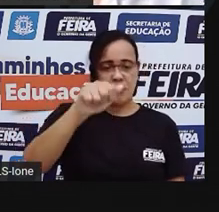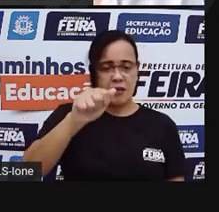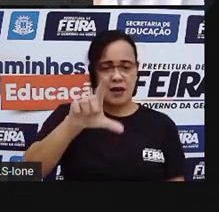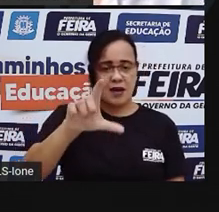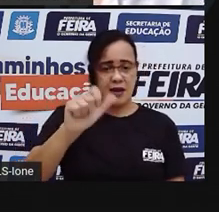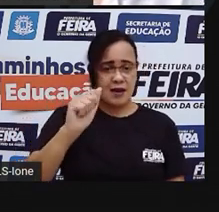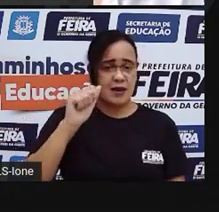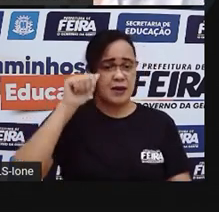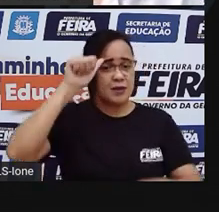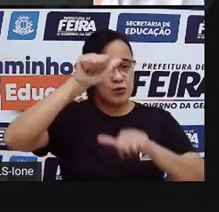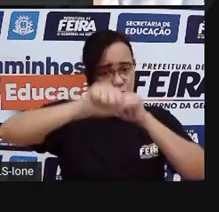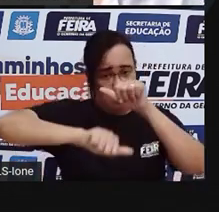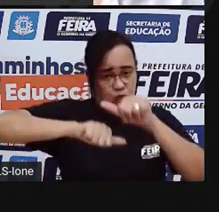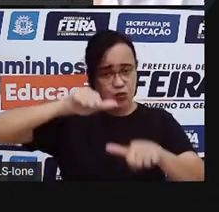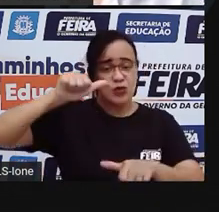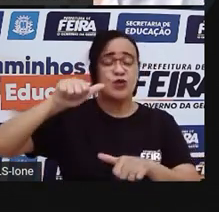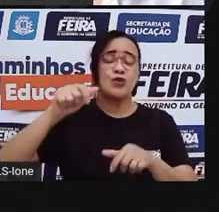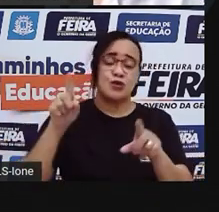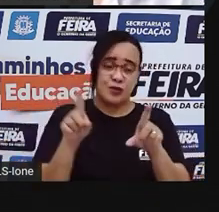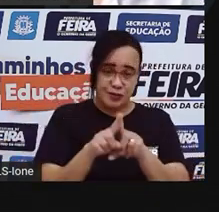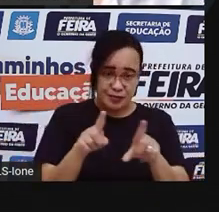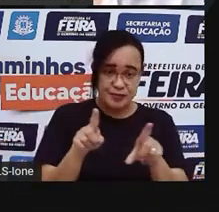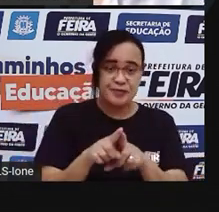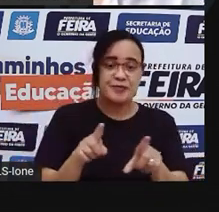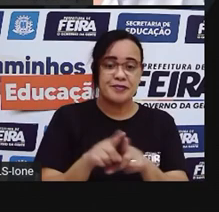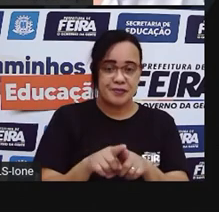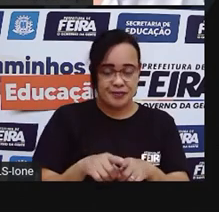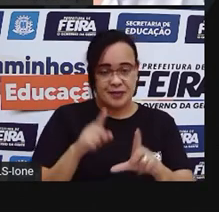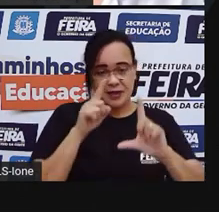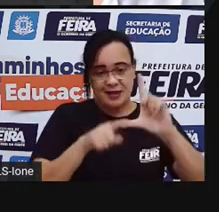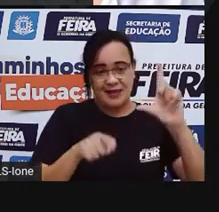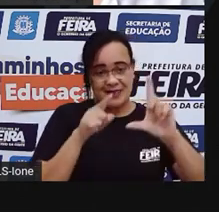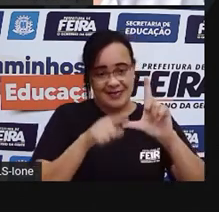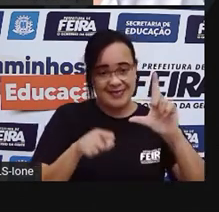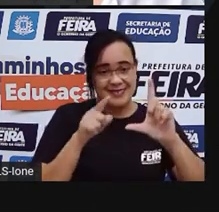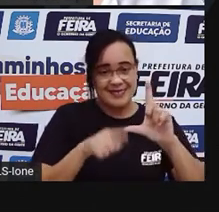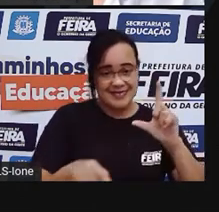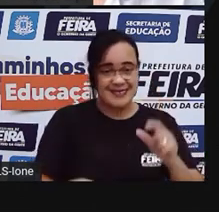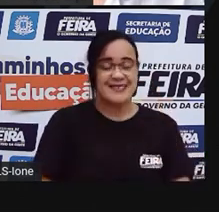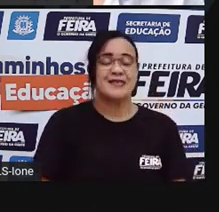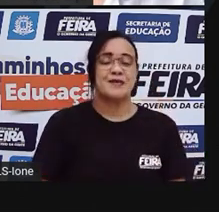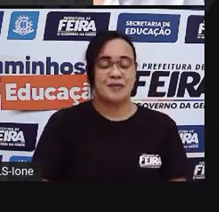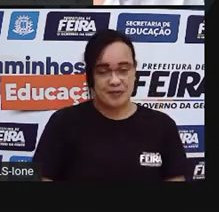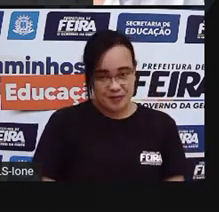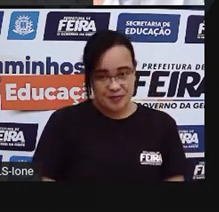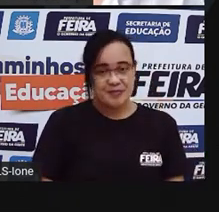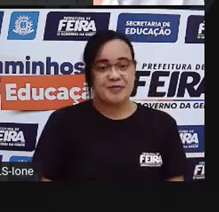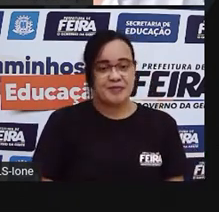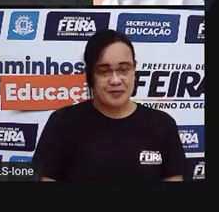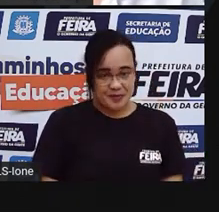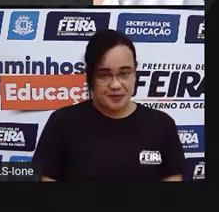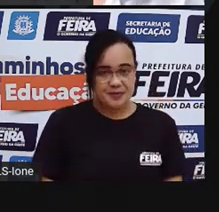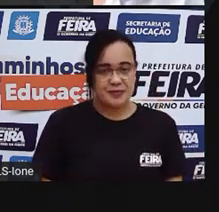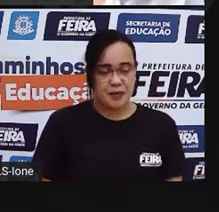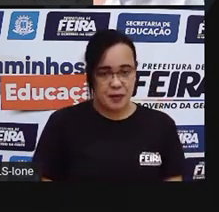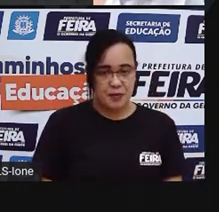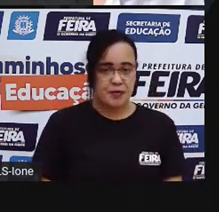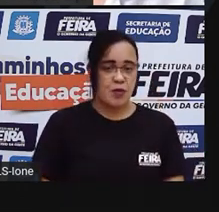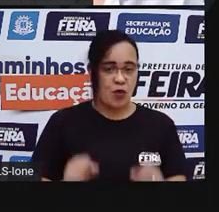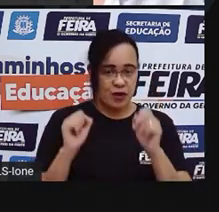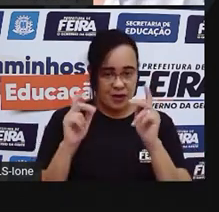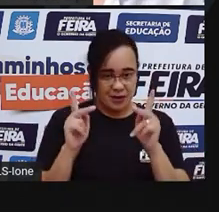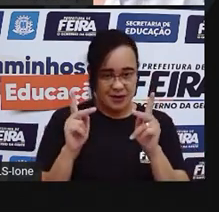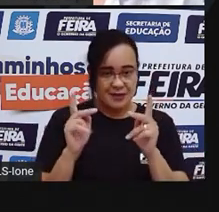Mudou a letra inicial Bá E o A B e o A Ó O que é que se Se a gente colocar O meio Vai ficar Má Certo?